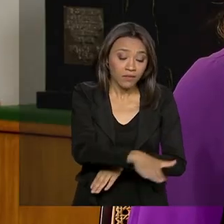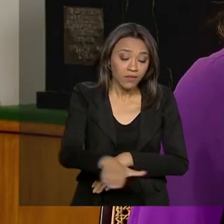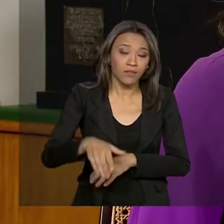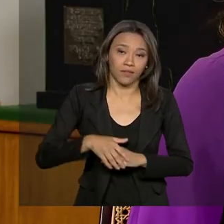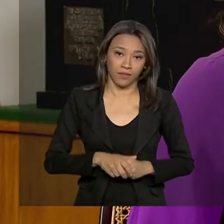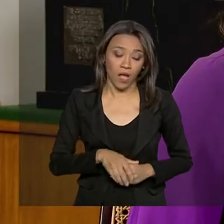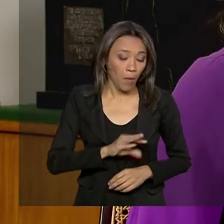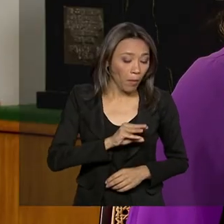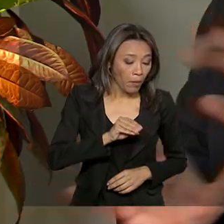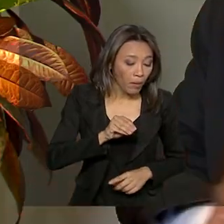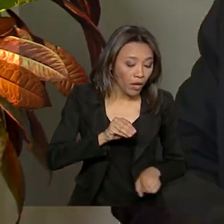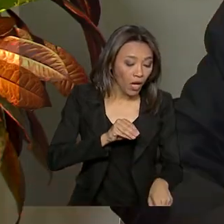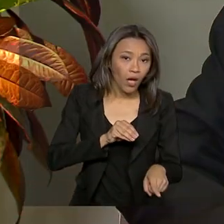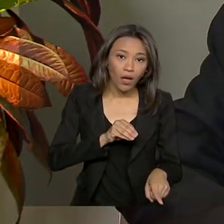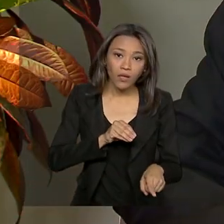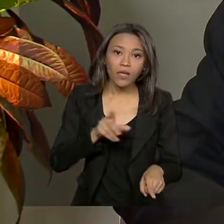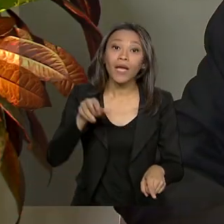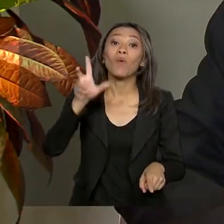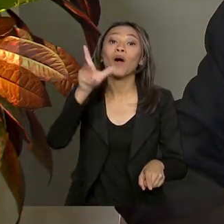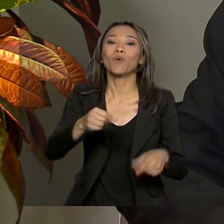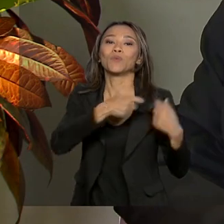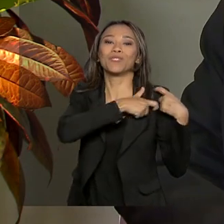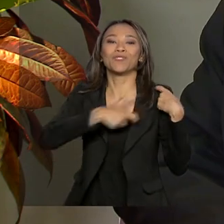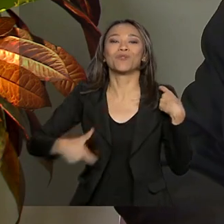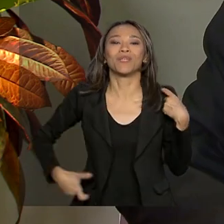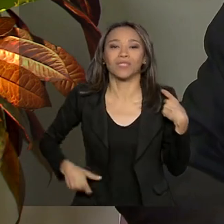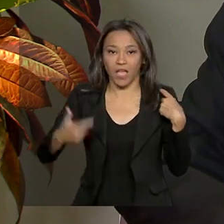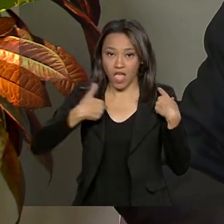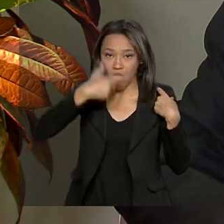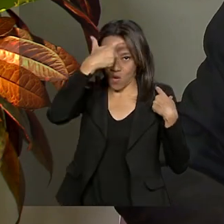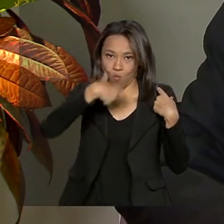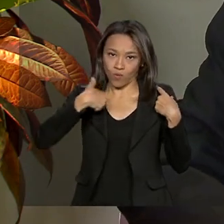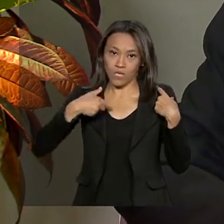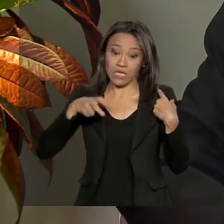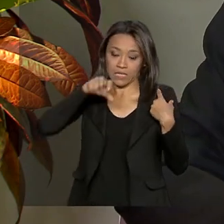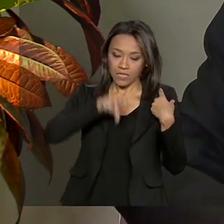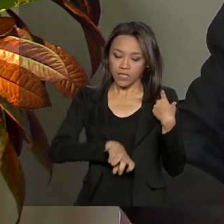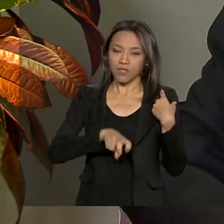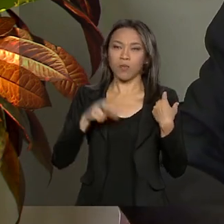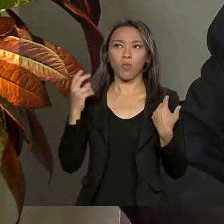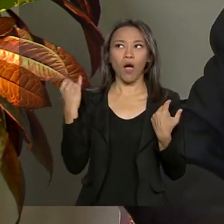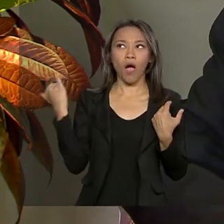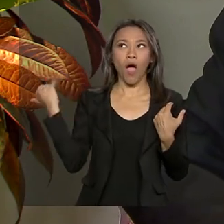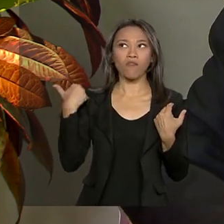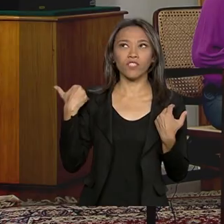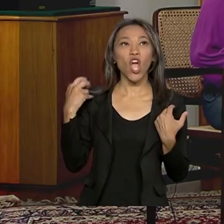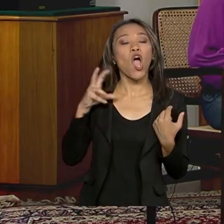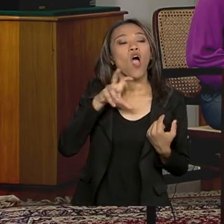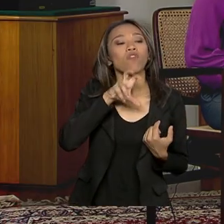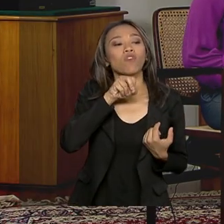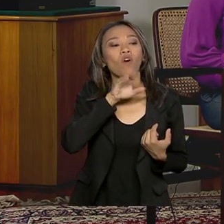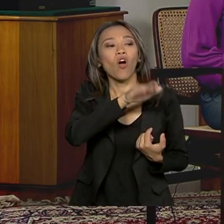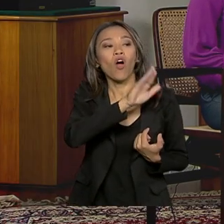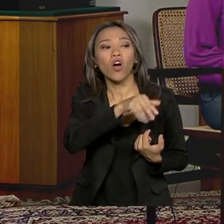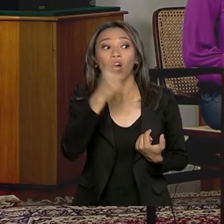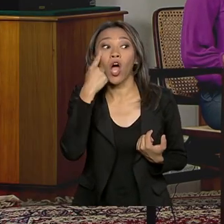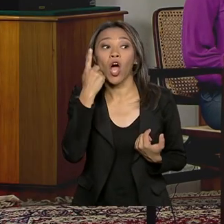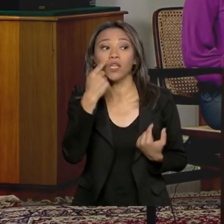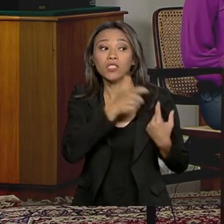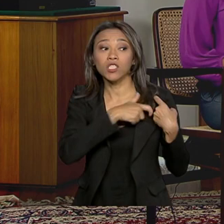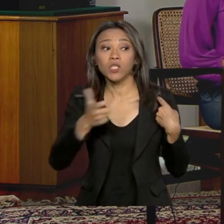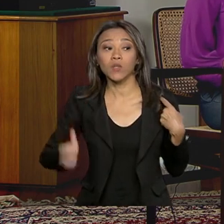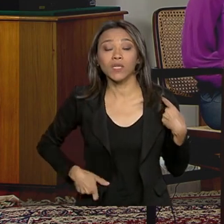diferente, É a mesma coisa de cinto de segurança. Eu sento no carro, tem sempre uma vozinha assim, Vó, cinto de segurança.